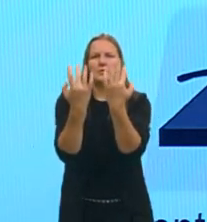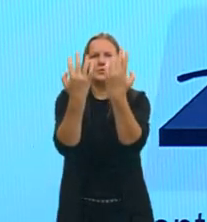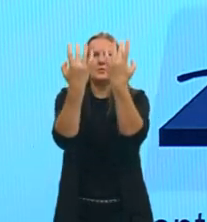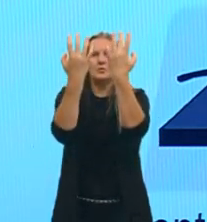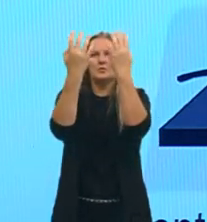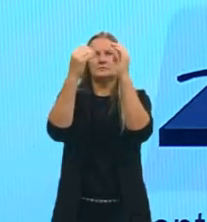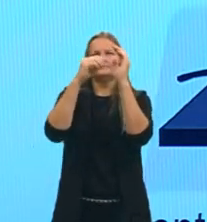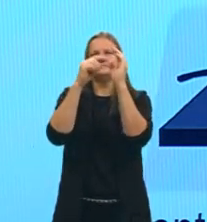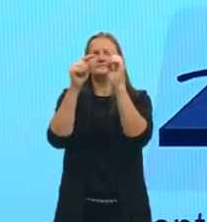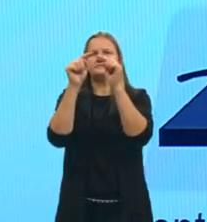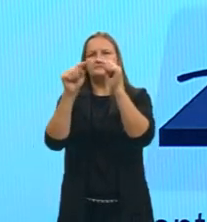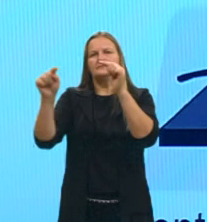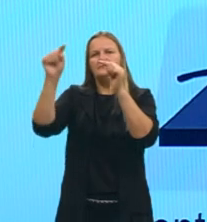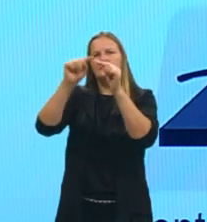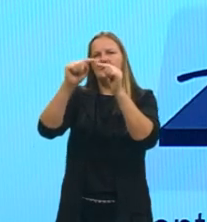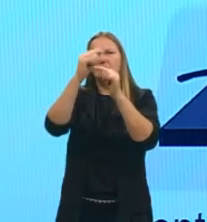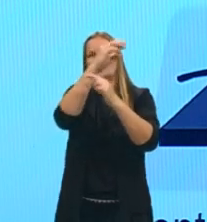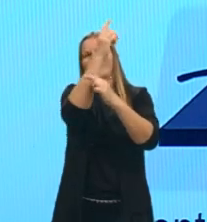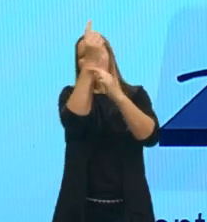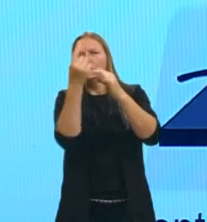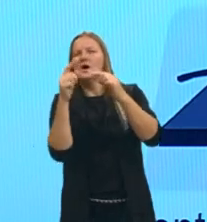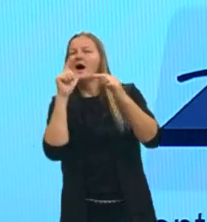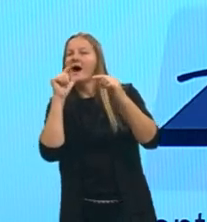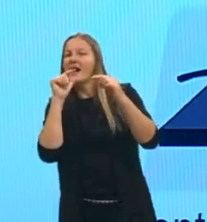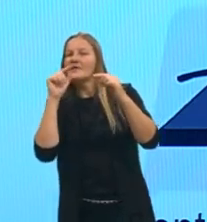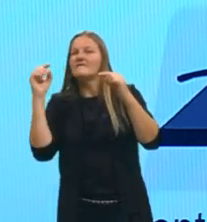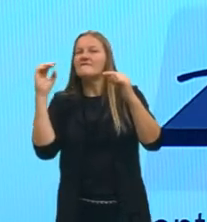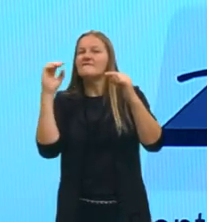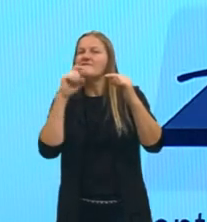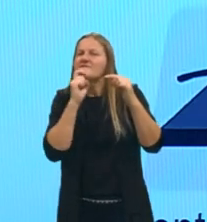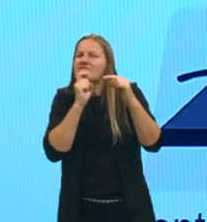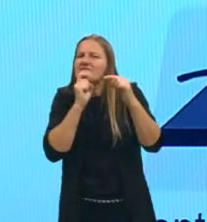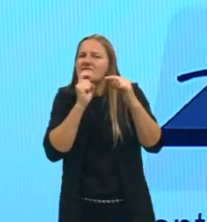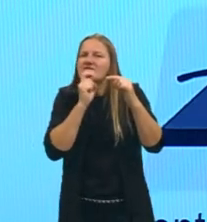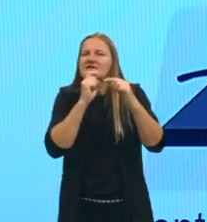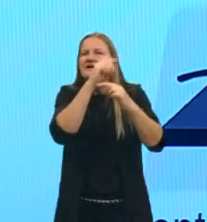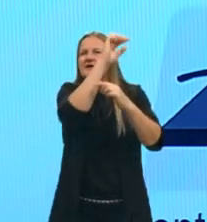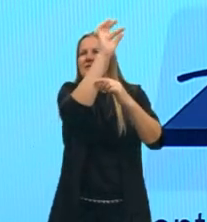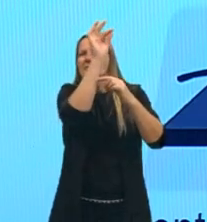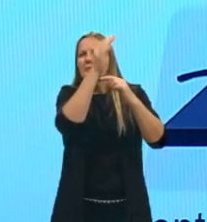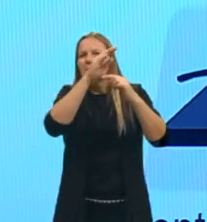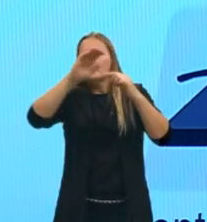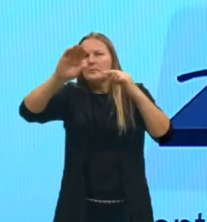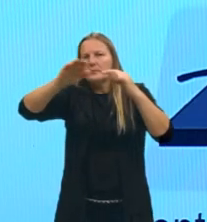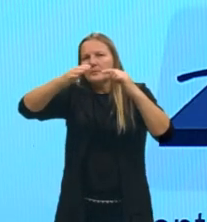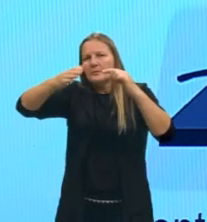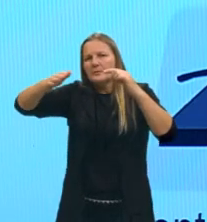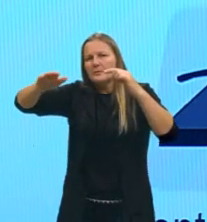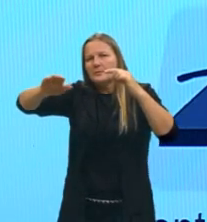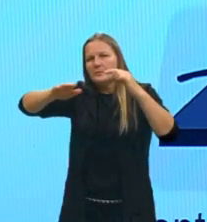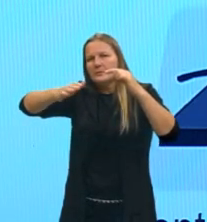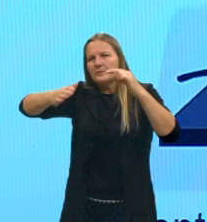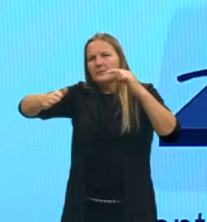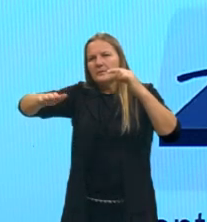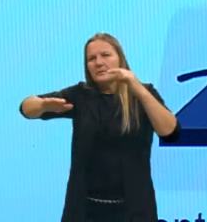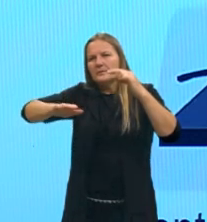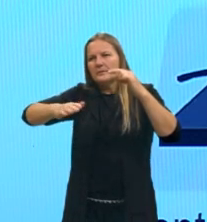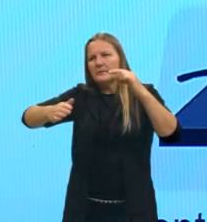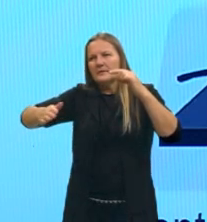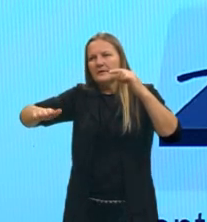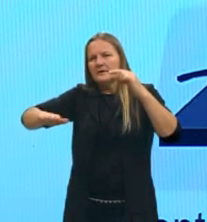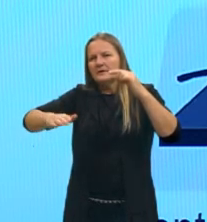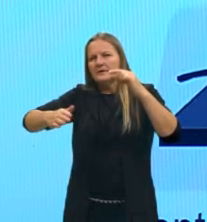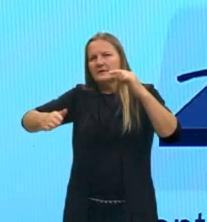condensador que vai passar uma água fria, e vai acabar decantando, destilando, Decantando aqui o...